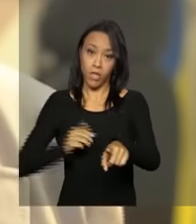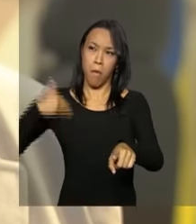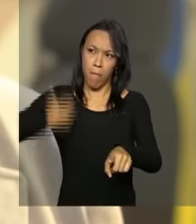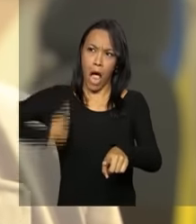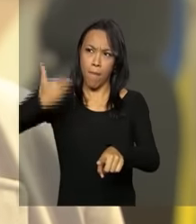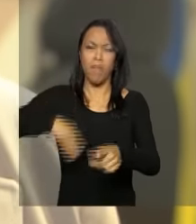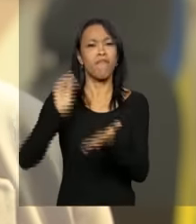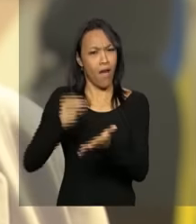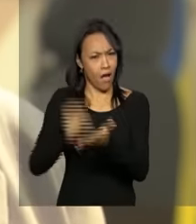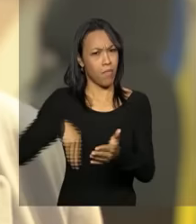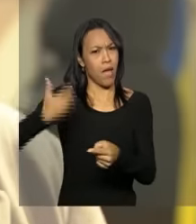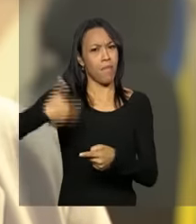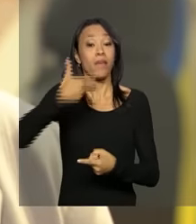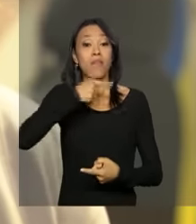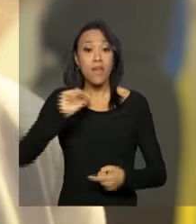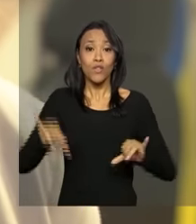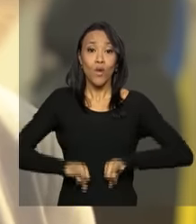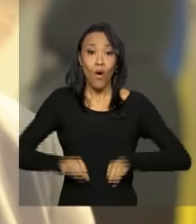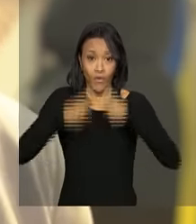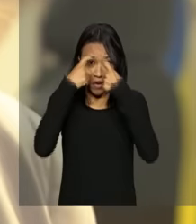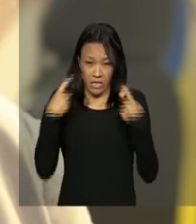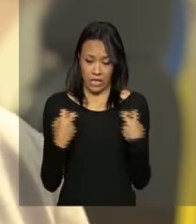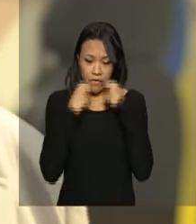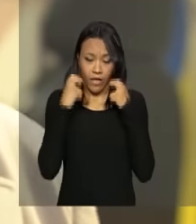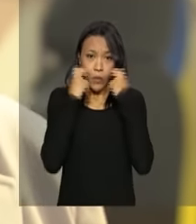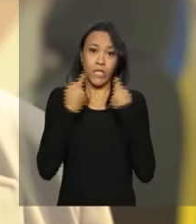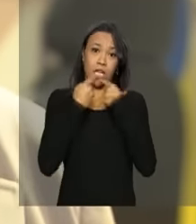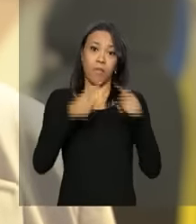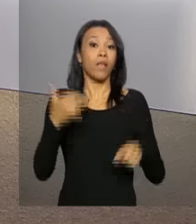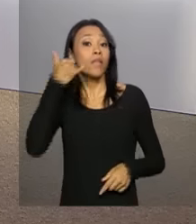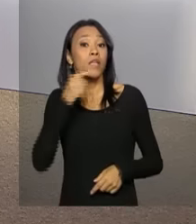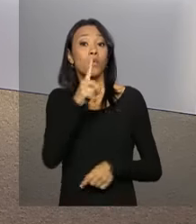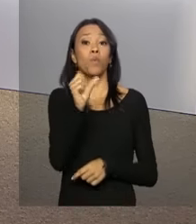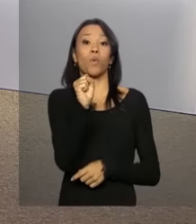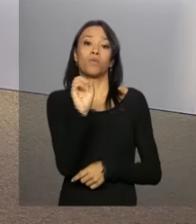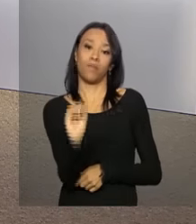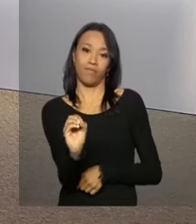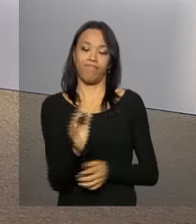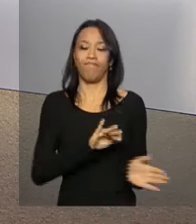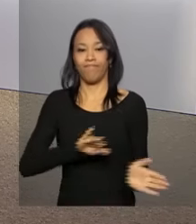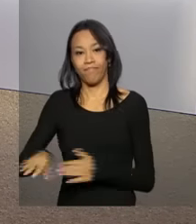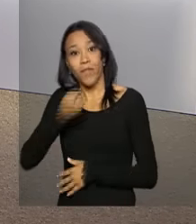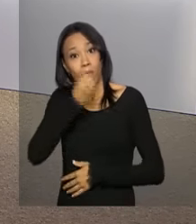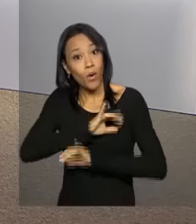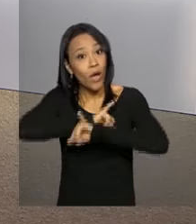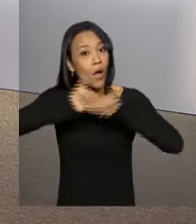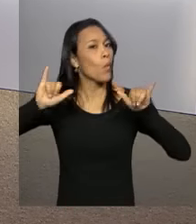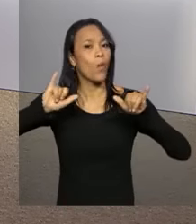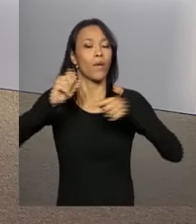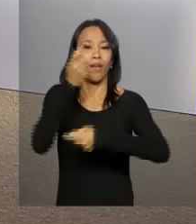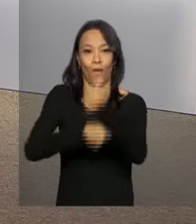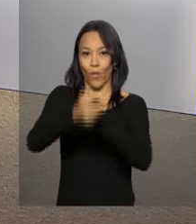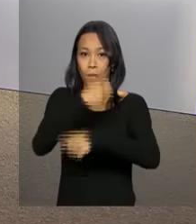avançar. quem sofre violência e ainda tem medo de denunciar, liga 180. Boa notícia para a economia. A